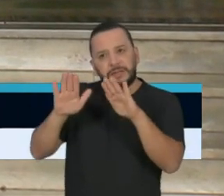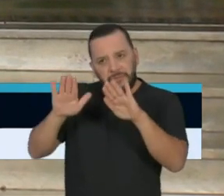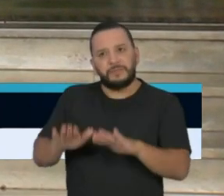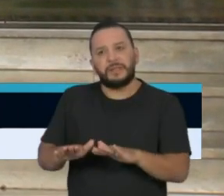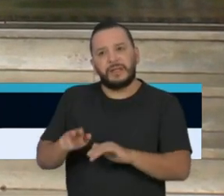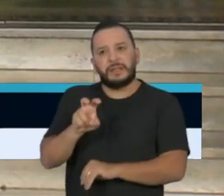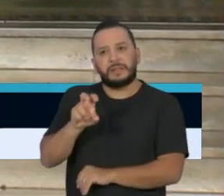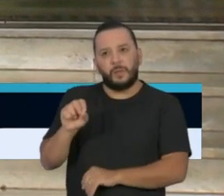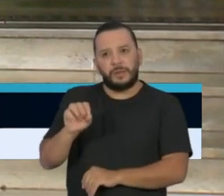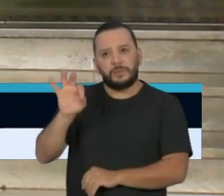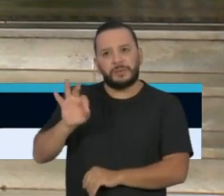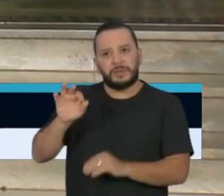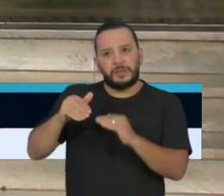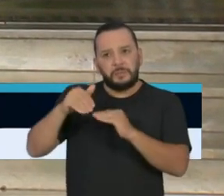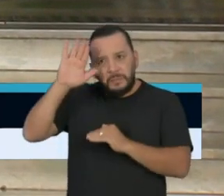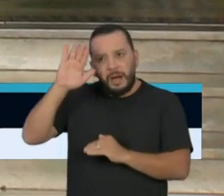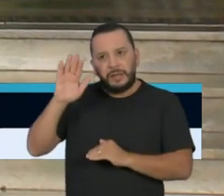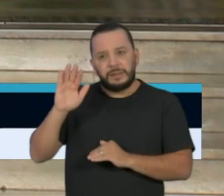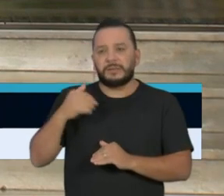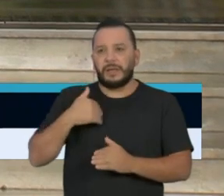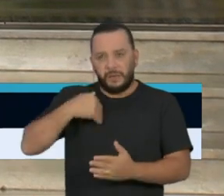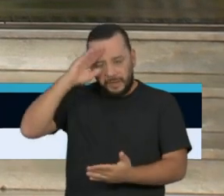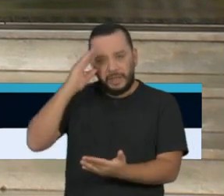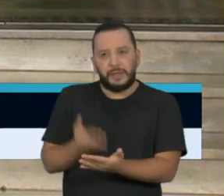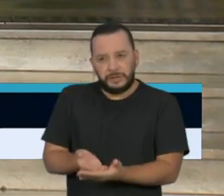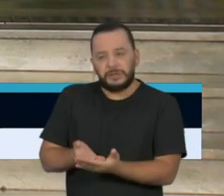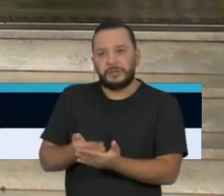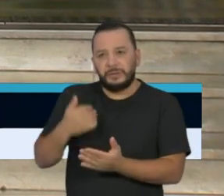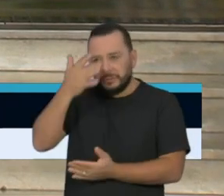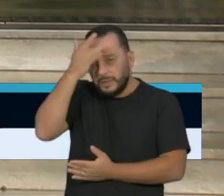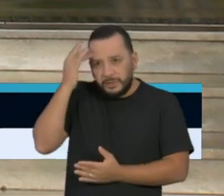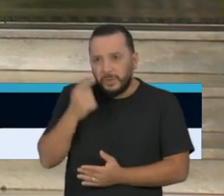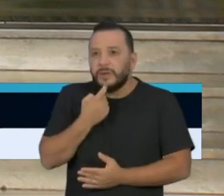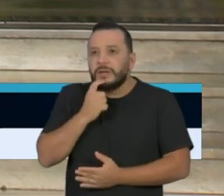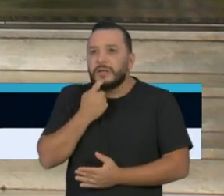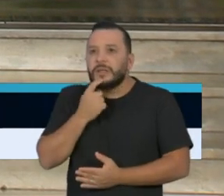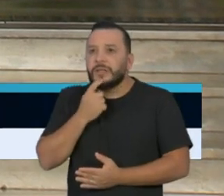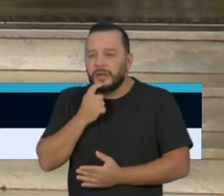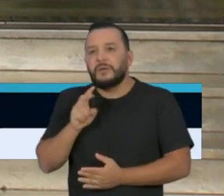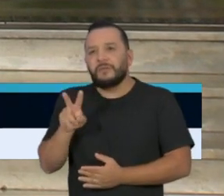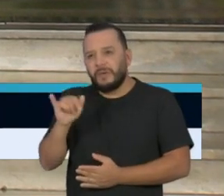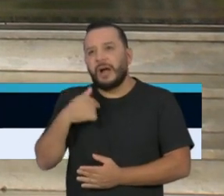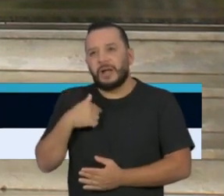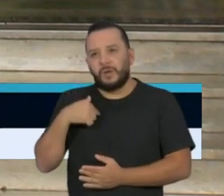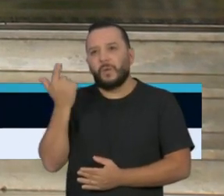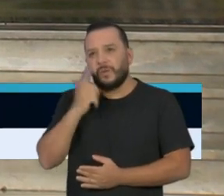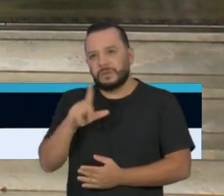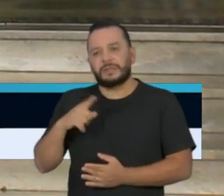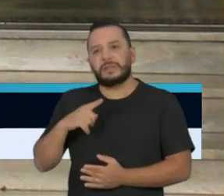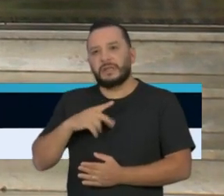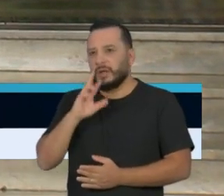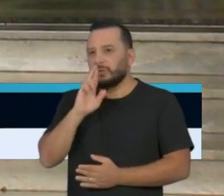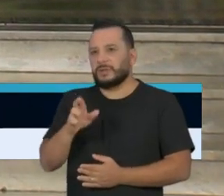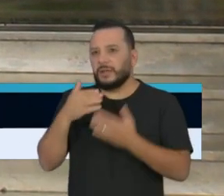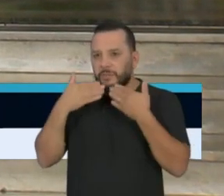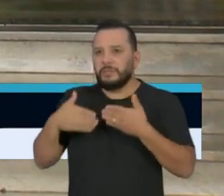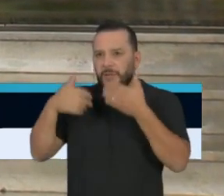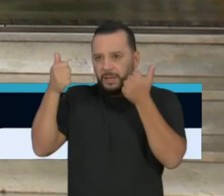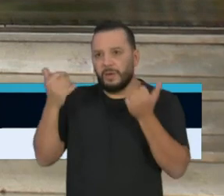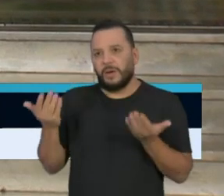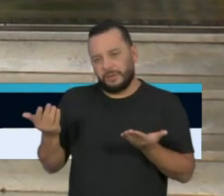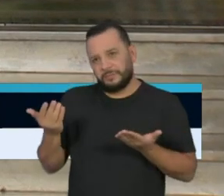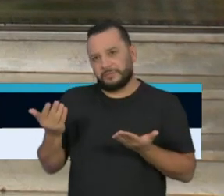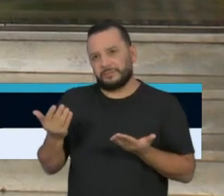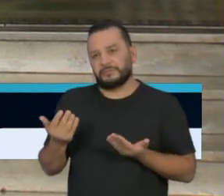E eu confio que a população dessa região metropolitana de Campinas vai alcançar resultados ainda melhores. Em